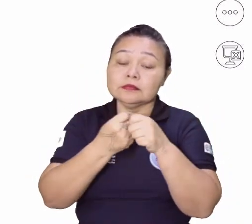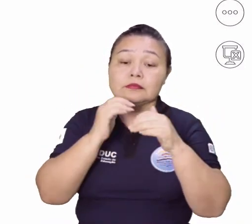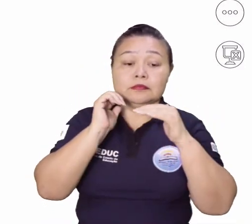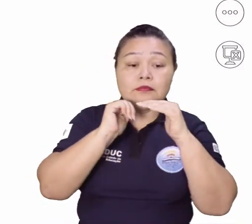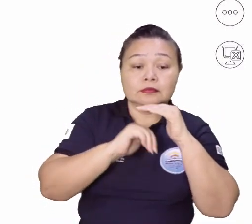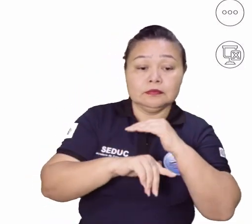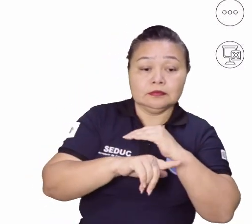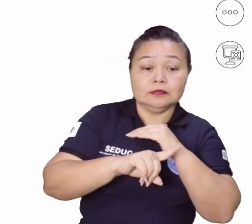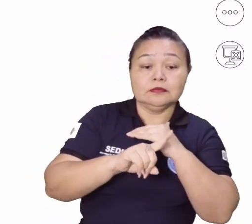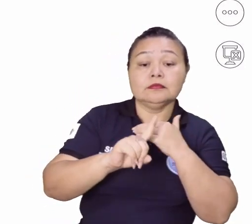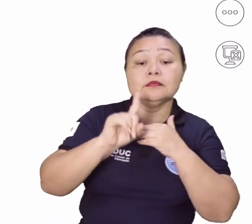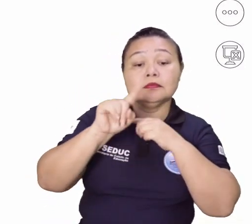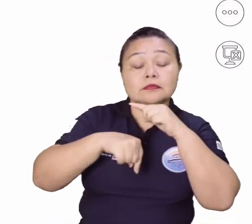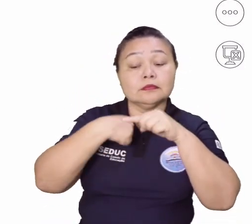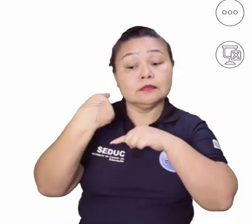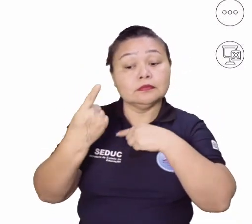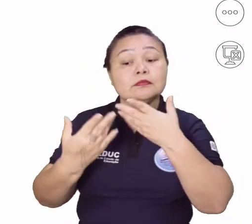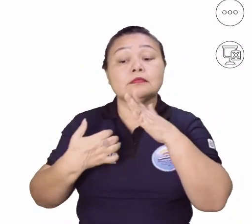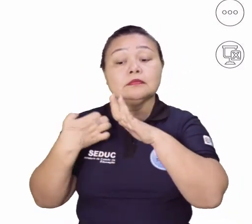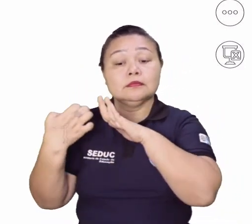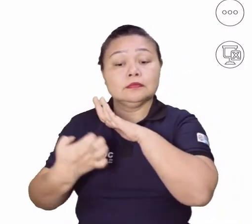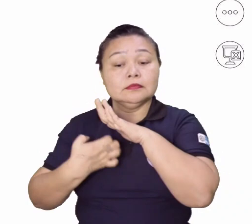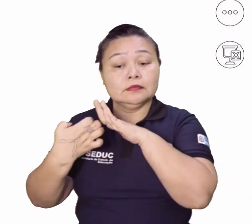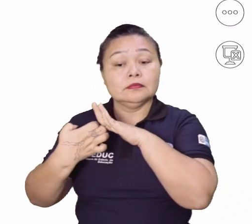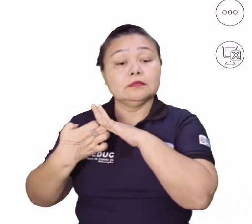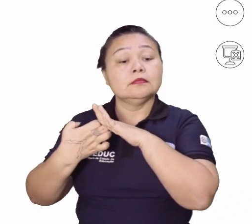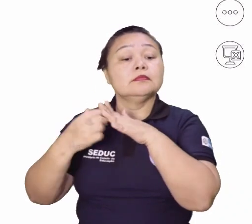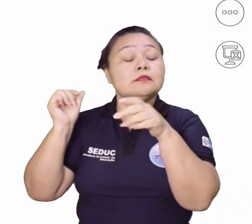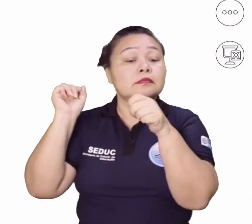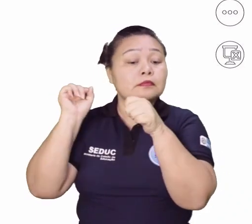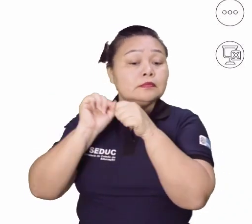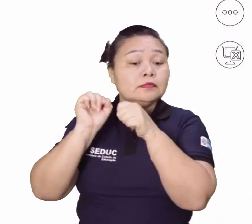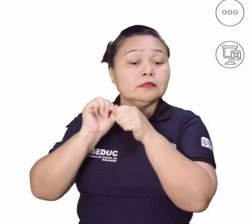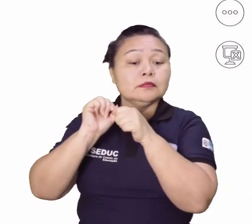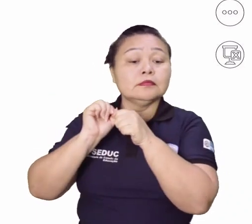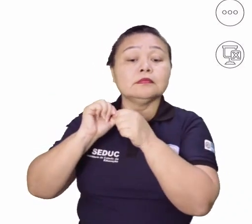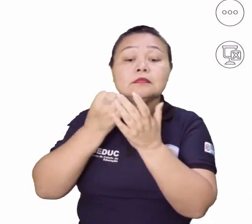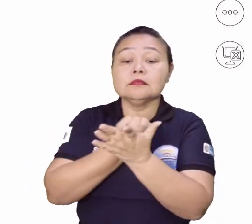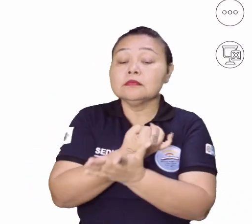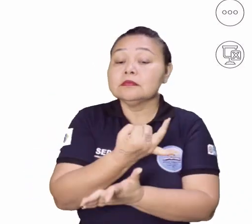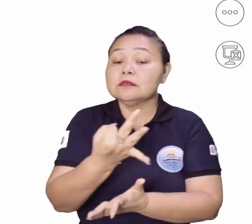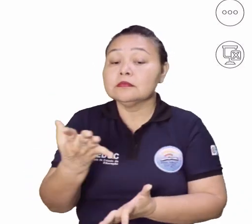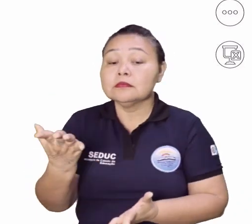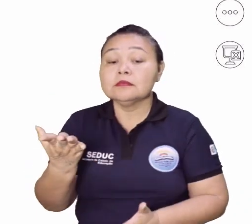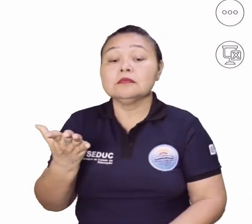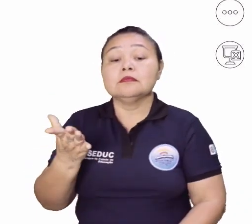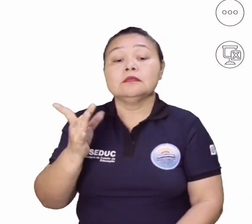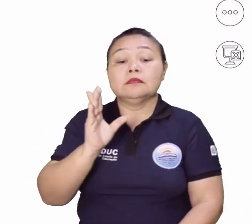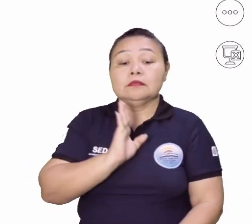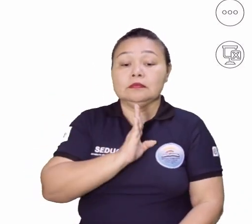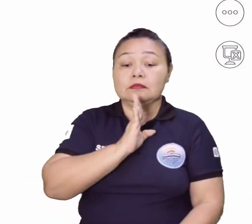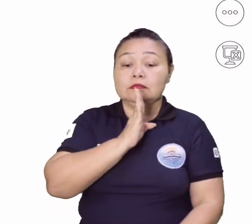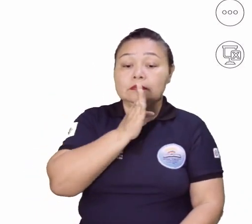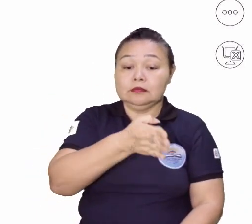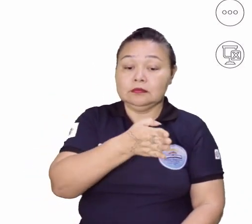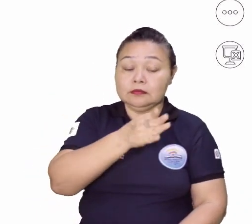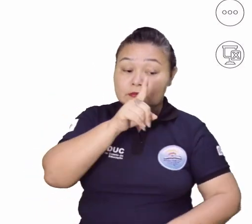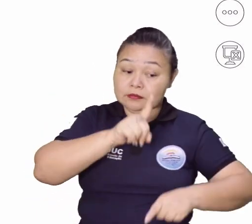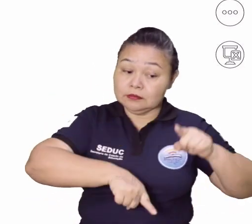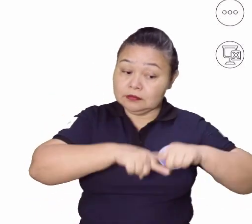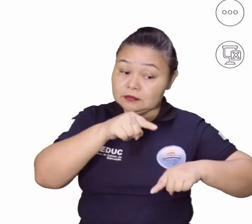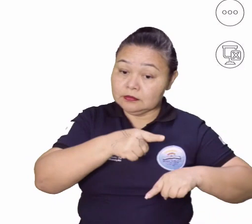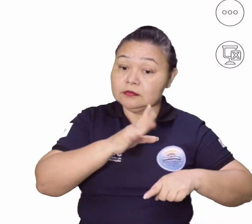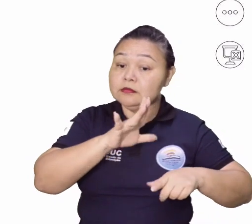estoques é operacionalizada pelas indústrias, que produzem apenas a quantidade de um lado, de um dado